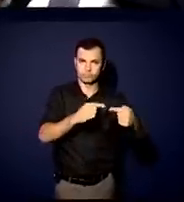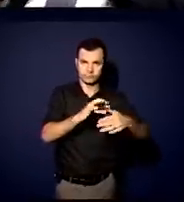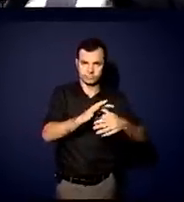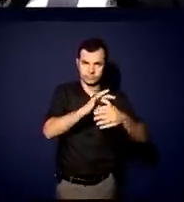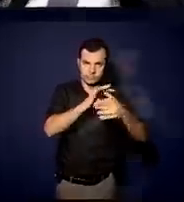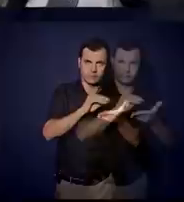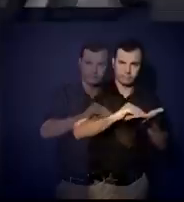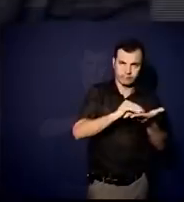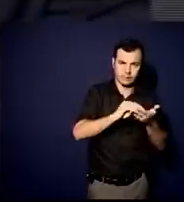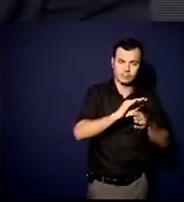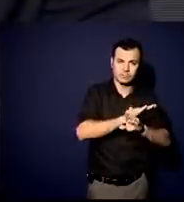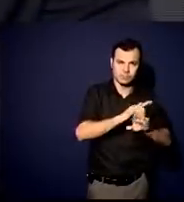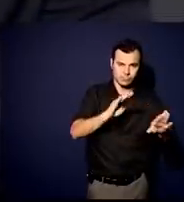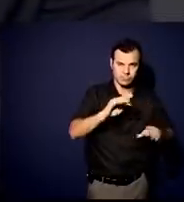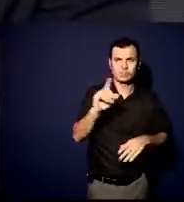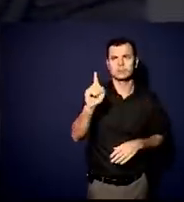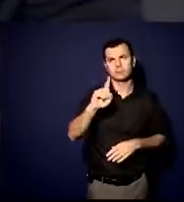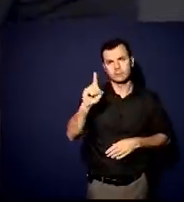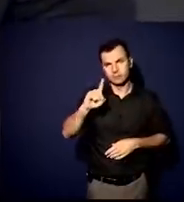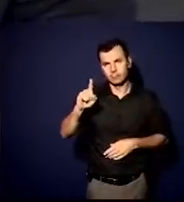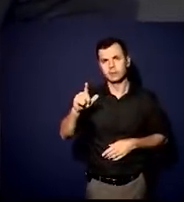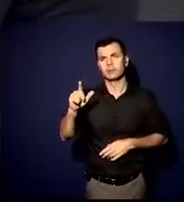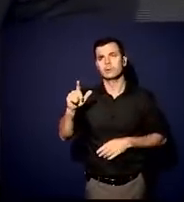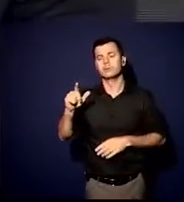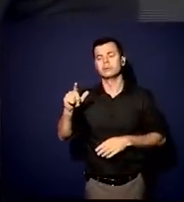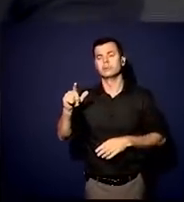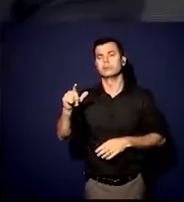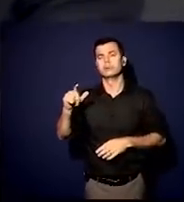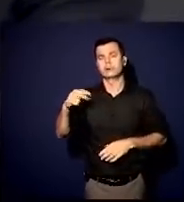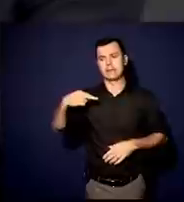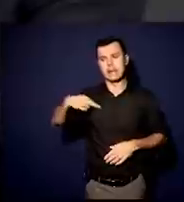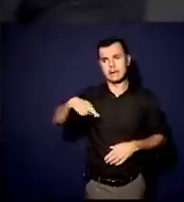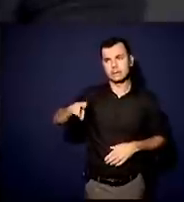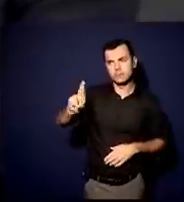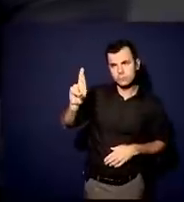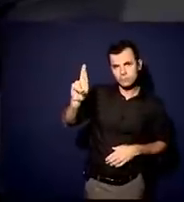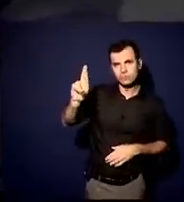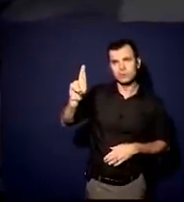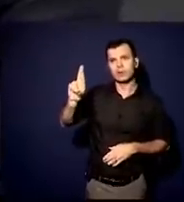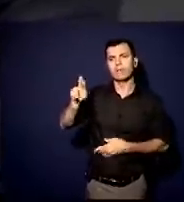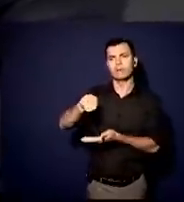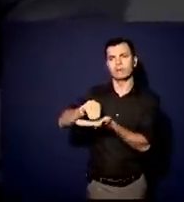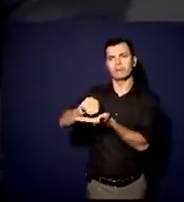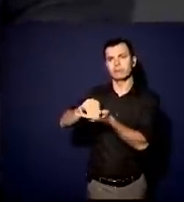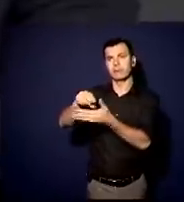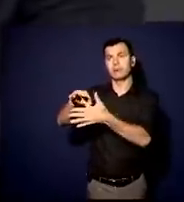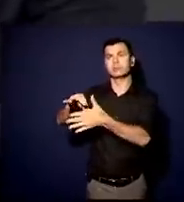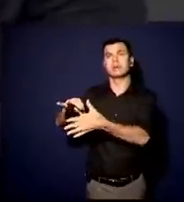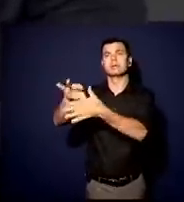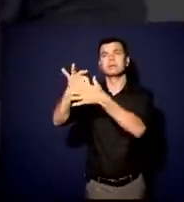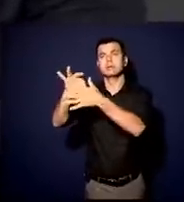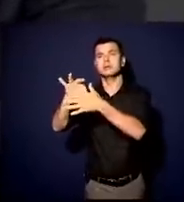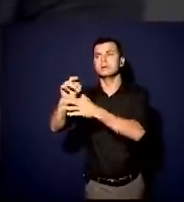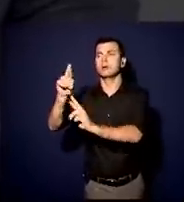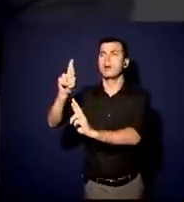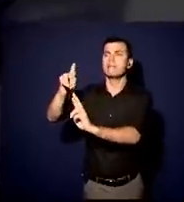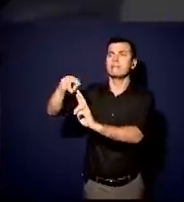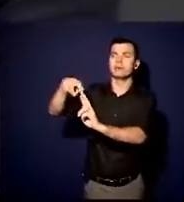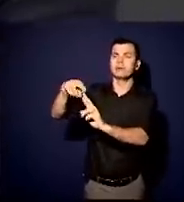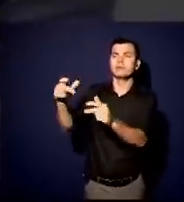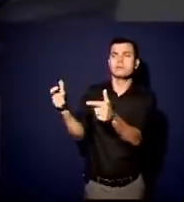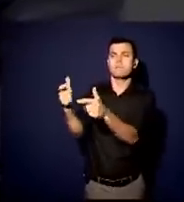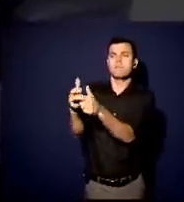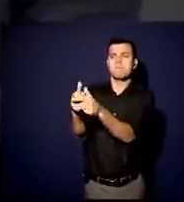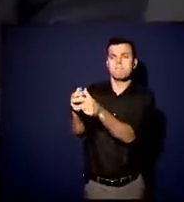temos uma escassez de liderança no meio religioso, nós temos poucas referências no meio religioso, nós temos poucas